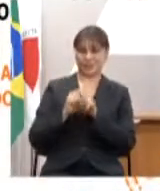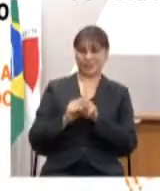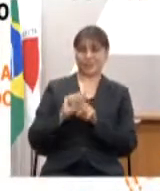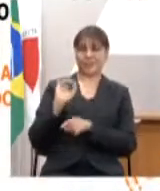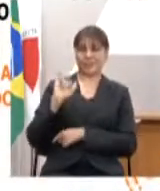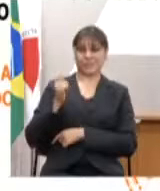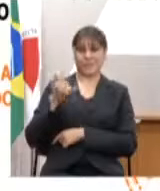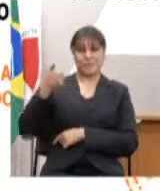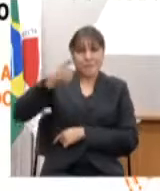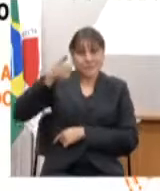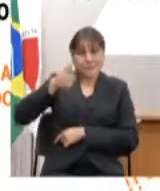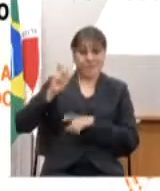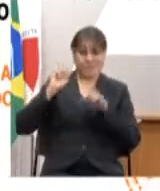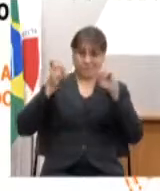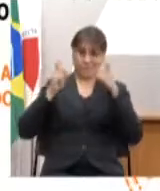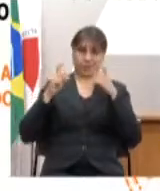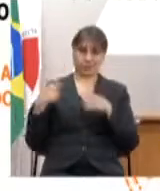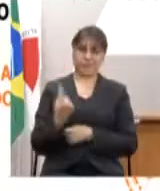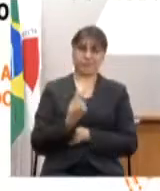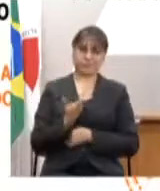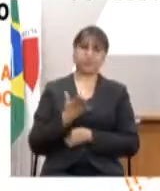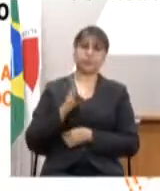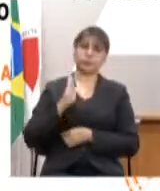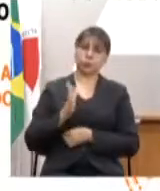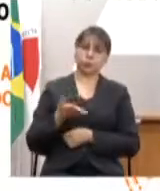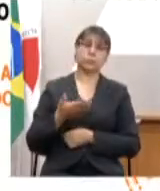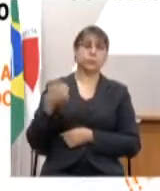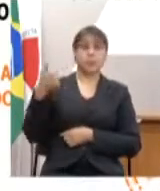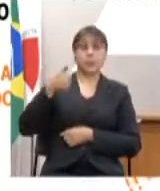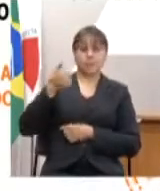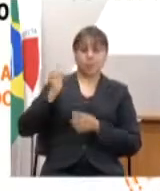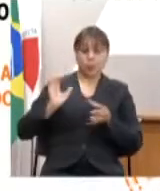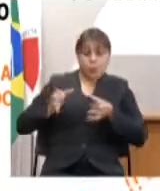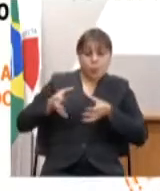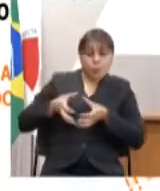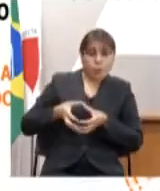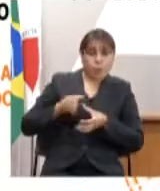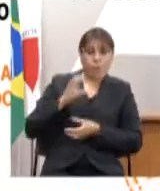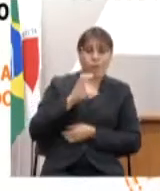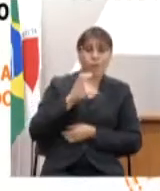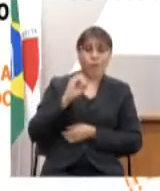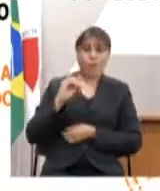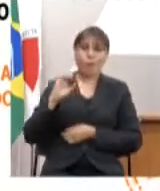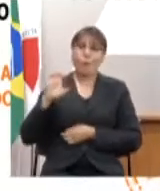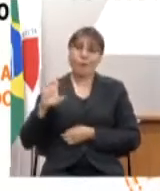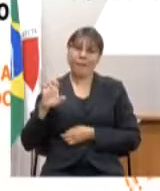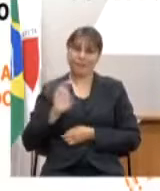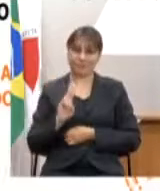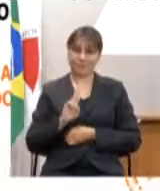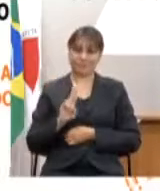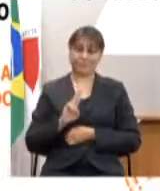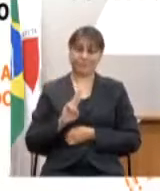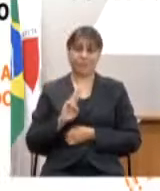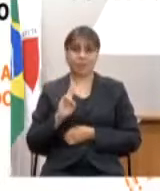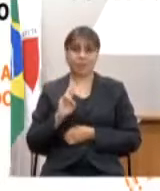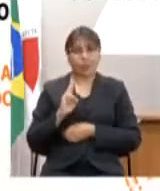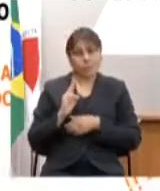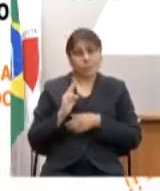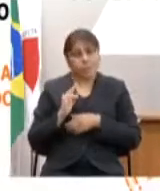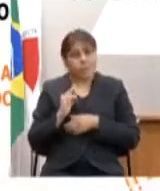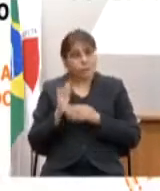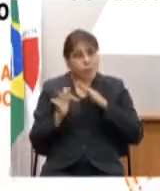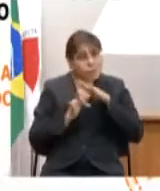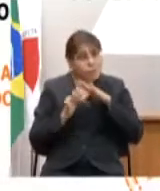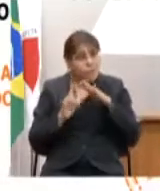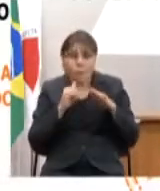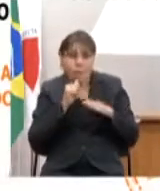primeira reunião que nós fizemos nós montamos o primeiro comitê o COI ainda que informal no início de fevereiro